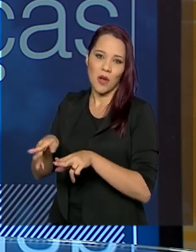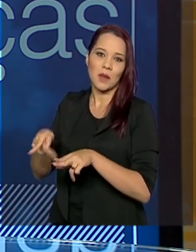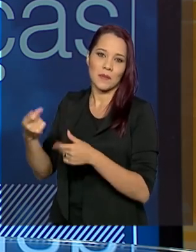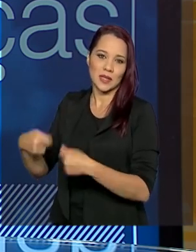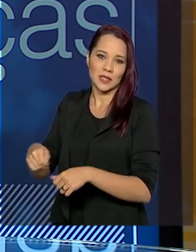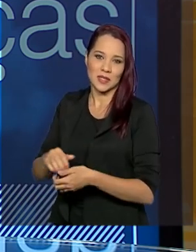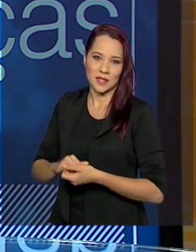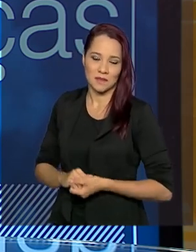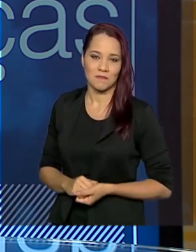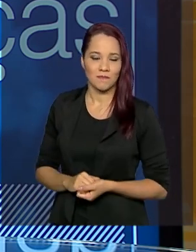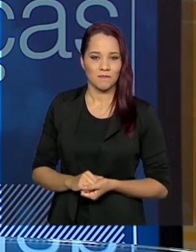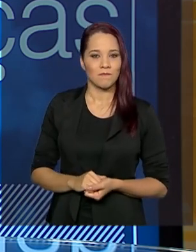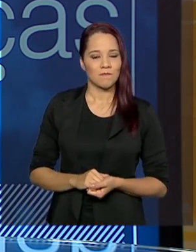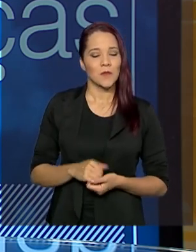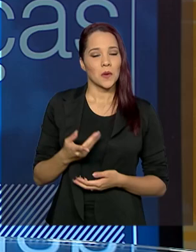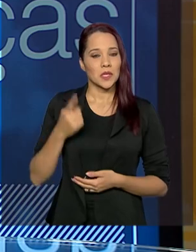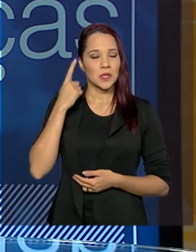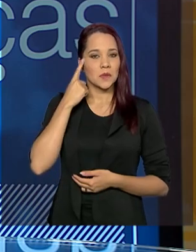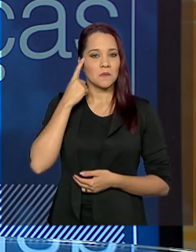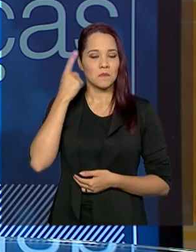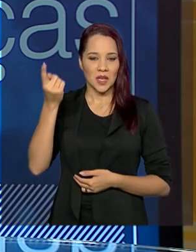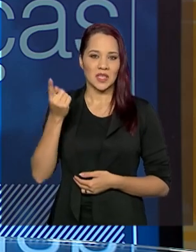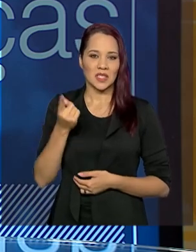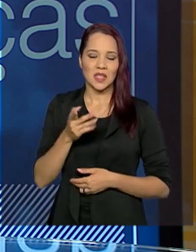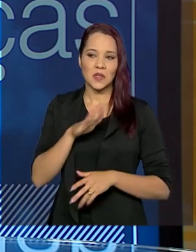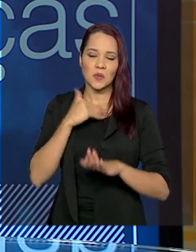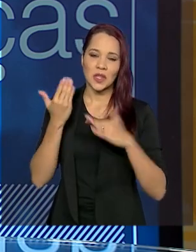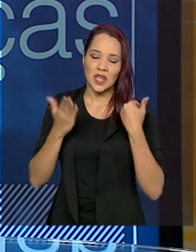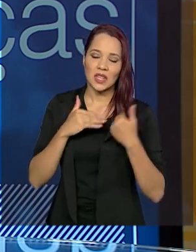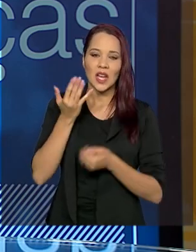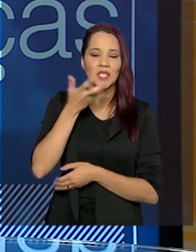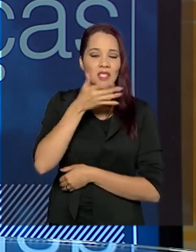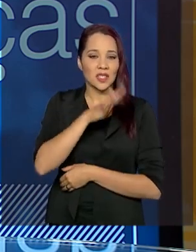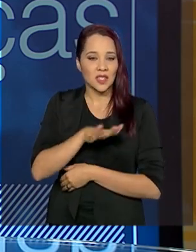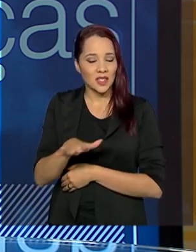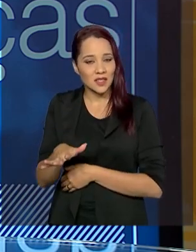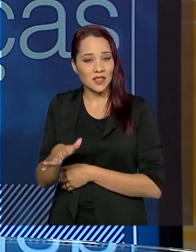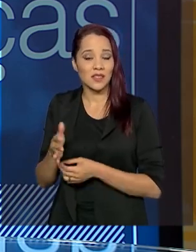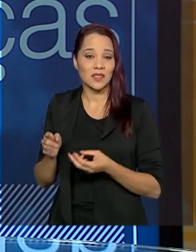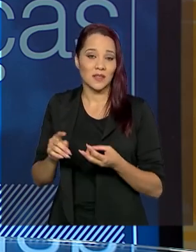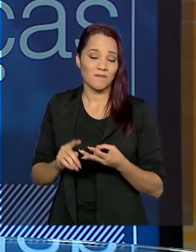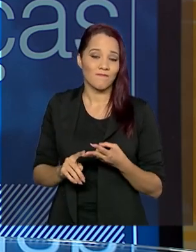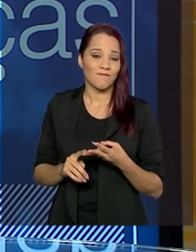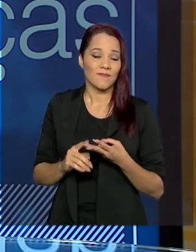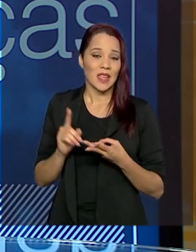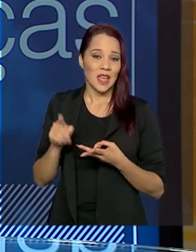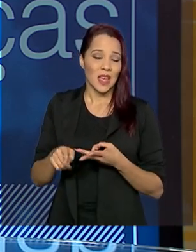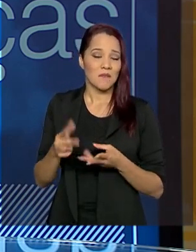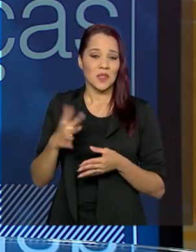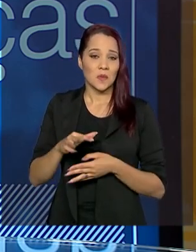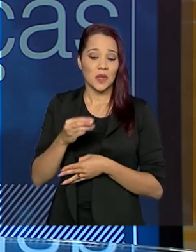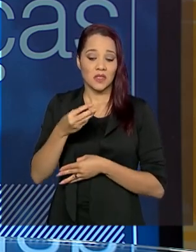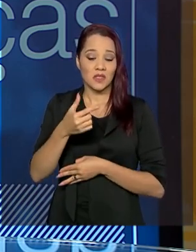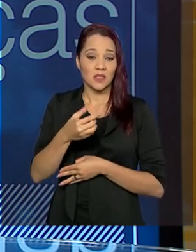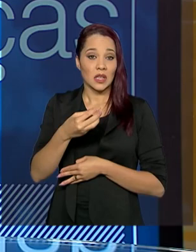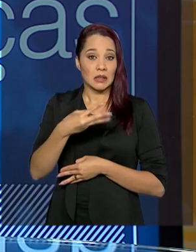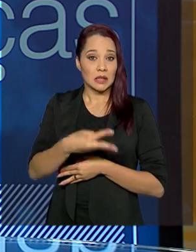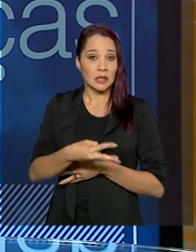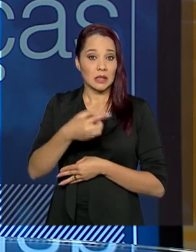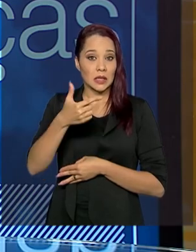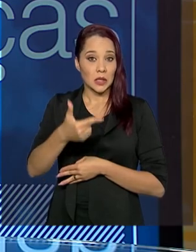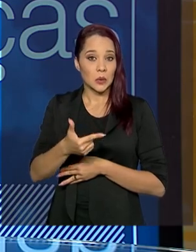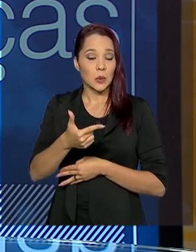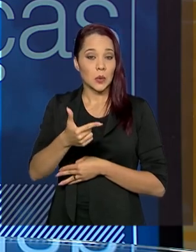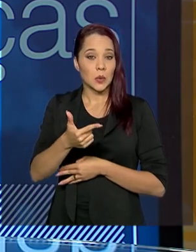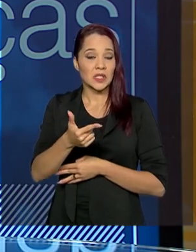Quando a gente pensa ainda na letalidade infantil juvenil, por exemplo, uma média de 32 crianças e